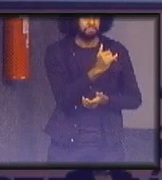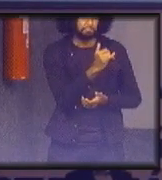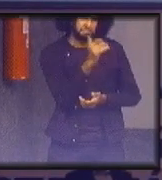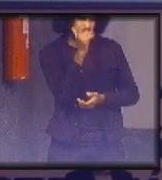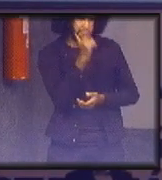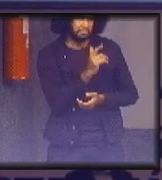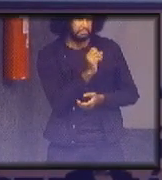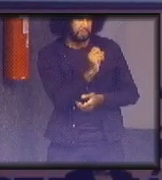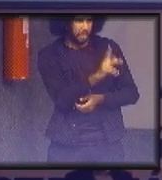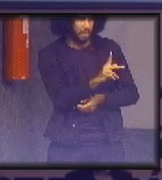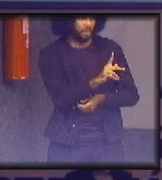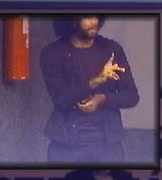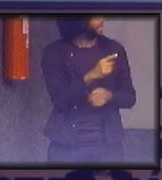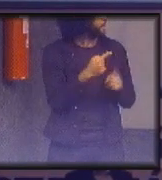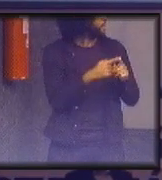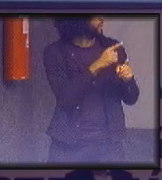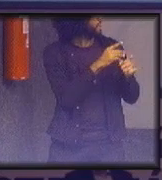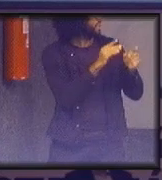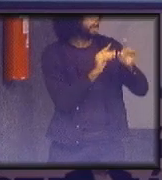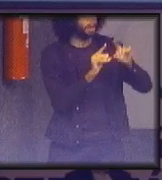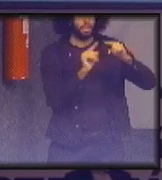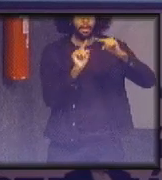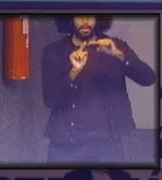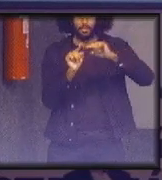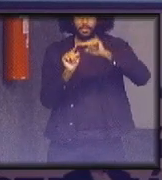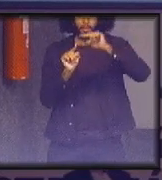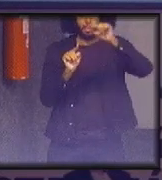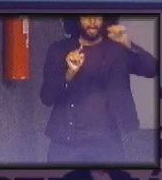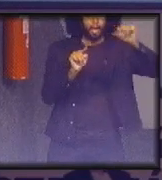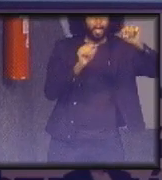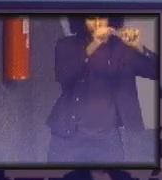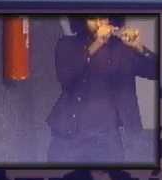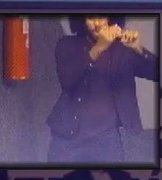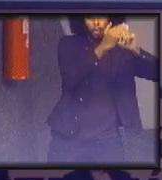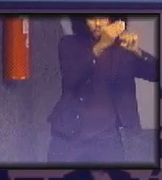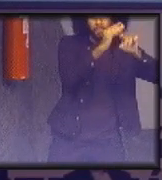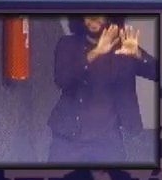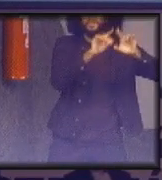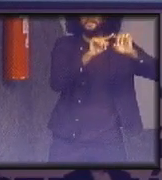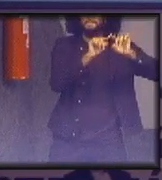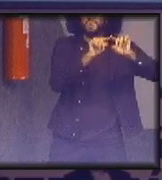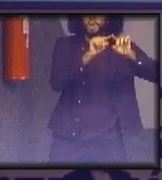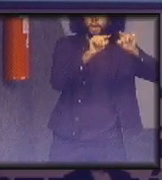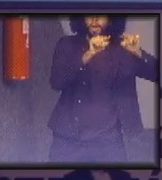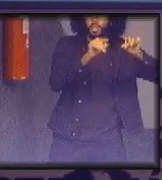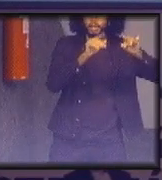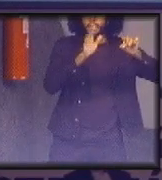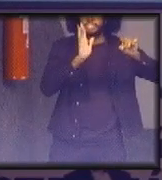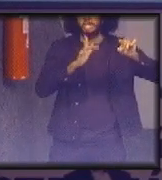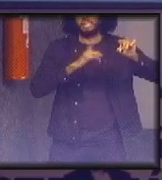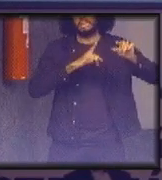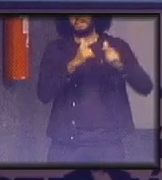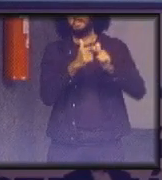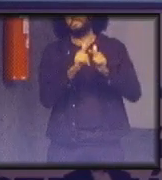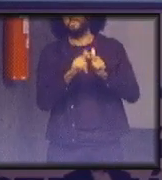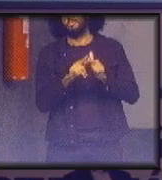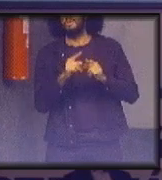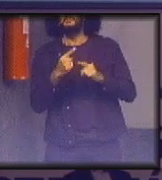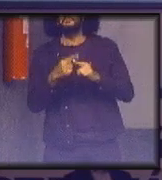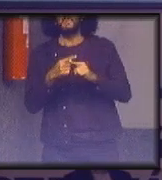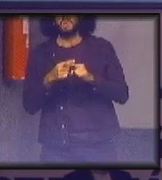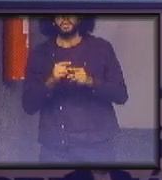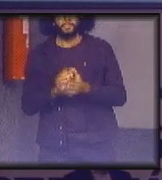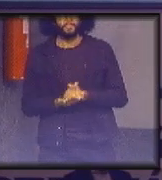boa que é o comecinho da curva ali só que a hora que você começou a fazer isso já começa a dar rolo por quê?